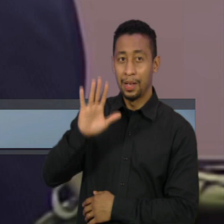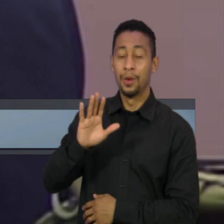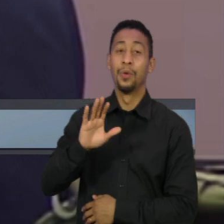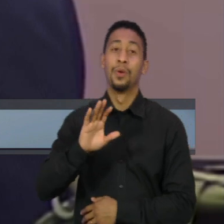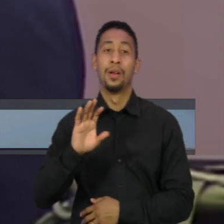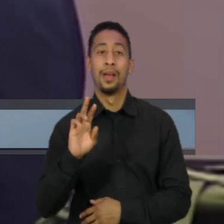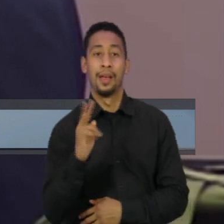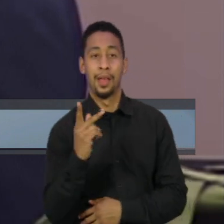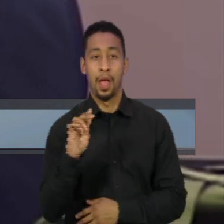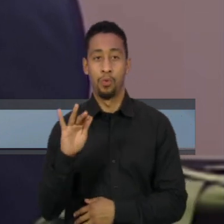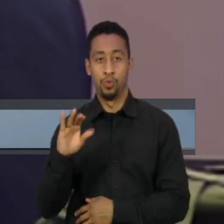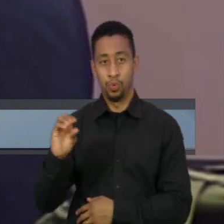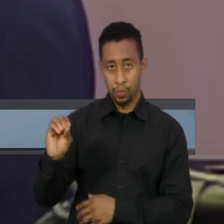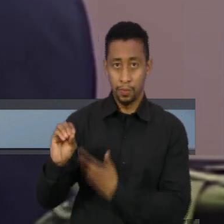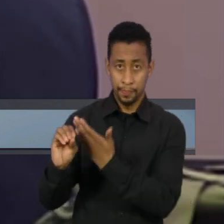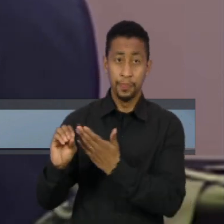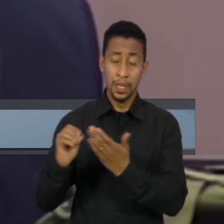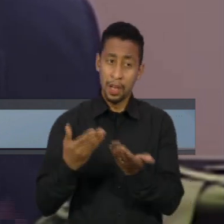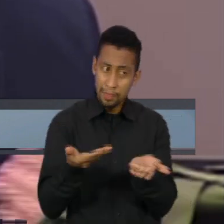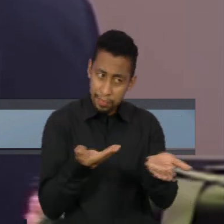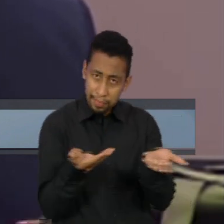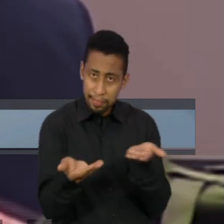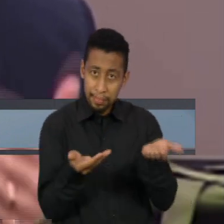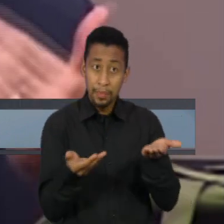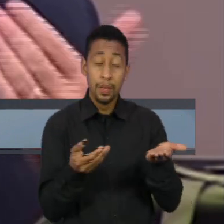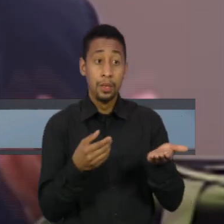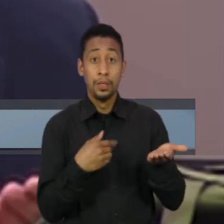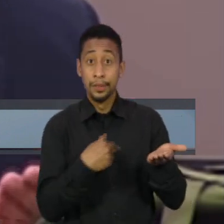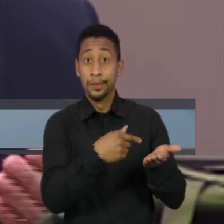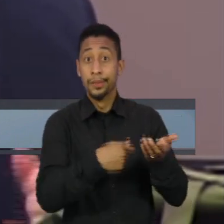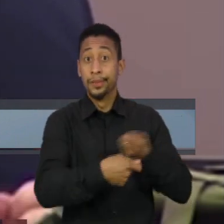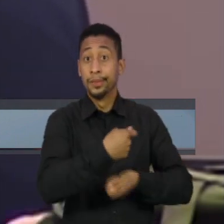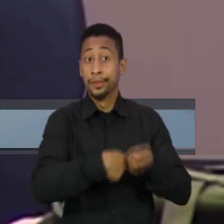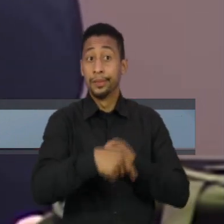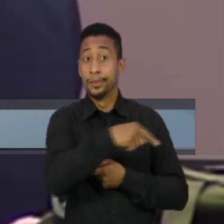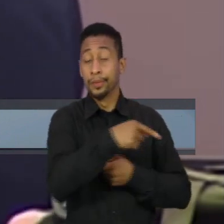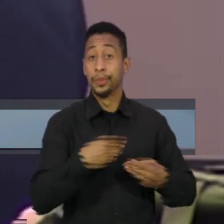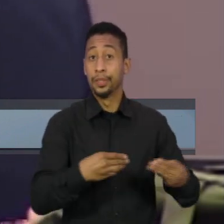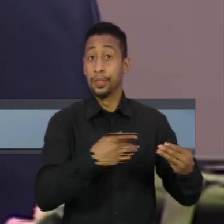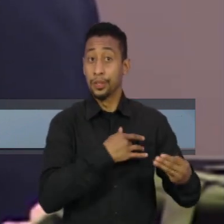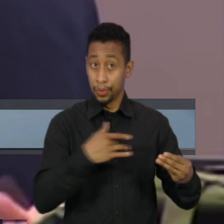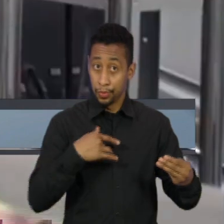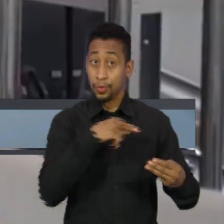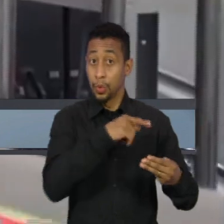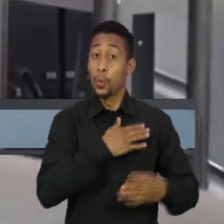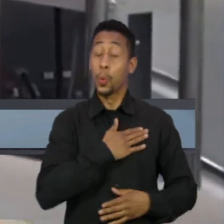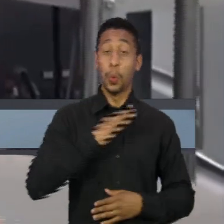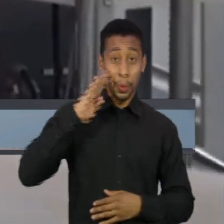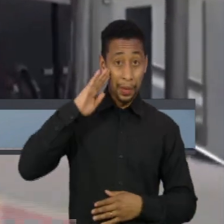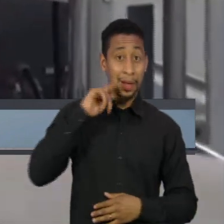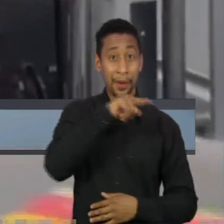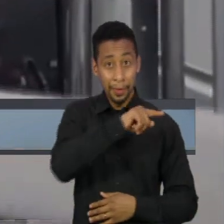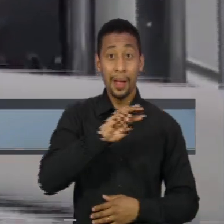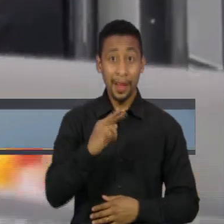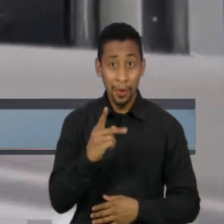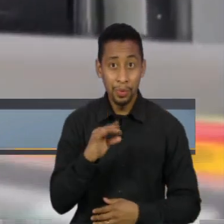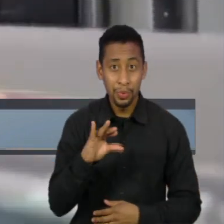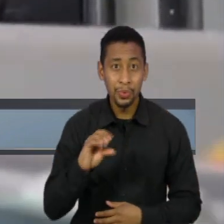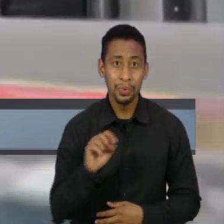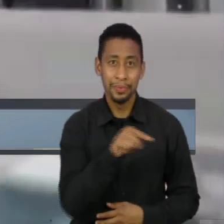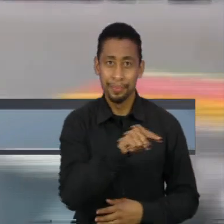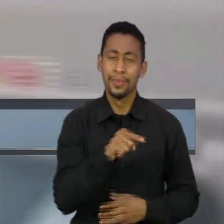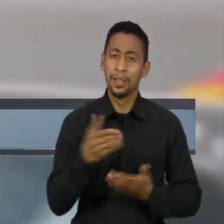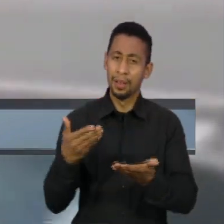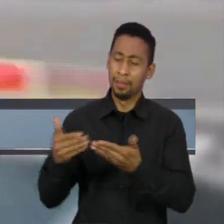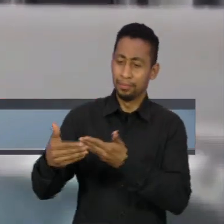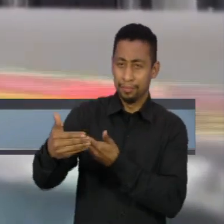empresa e o então secretário-executivo do Ministério da Saúde, o também coronel Élcio Franco. A partir desta semana, a comissão